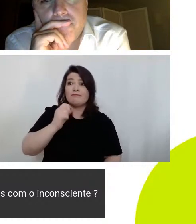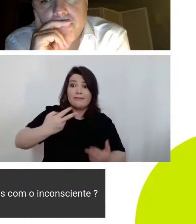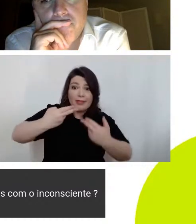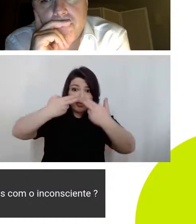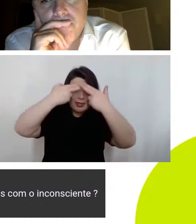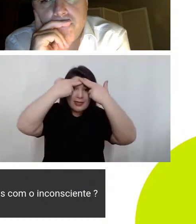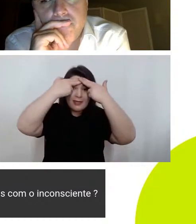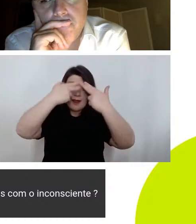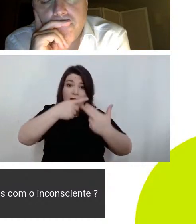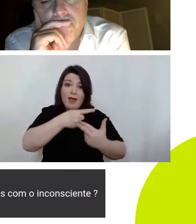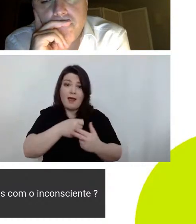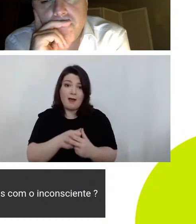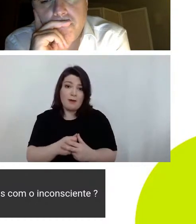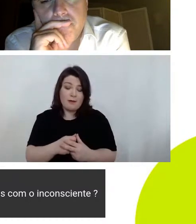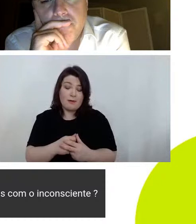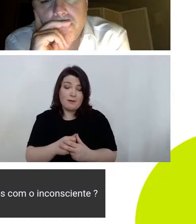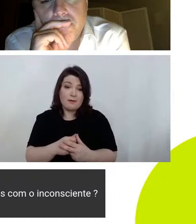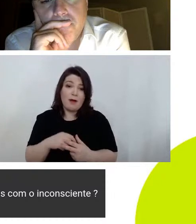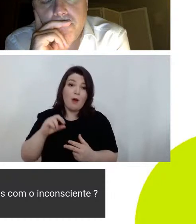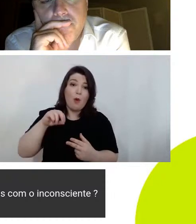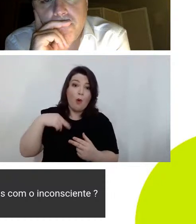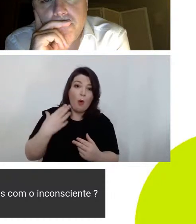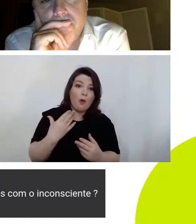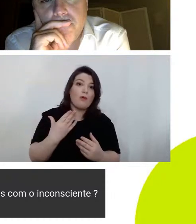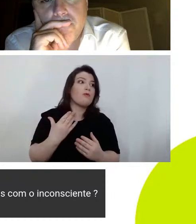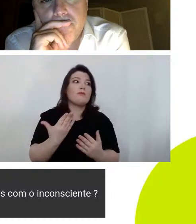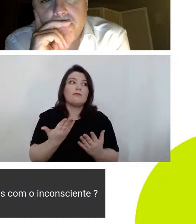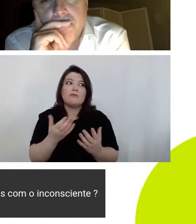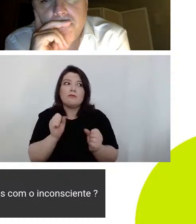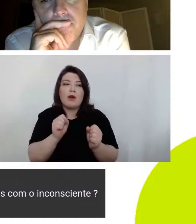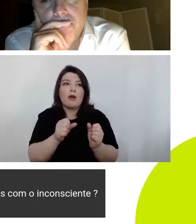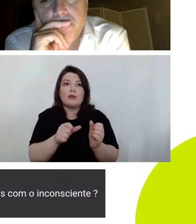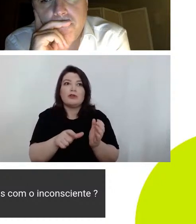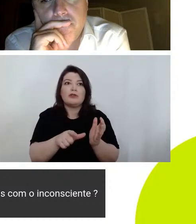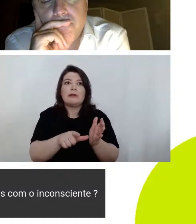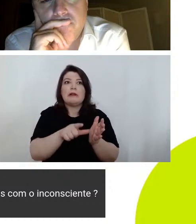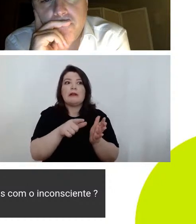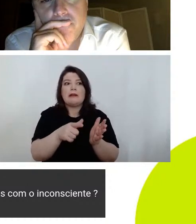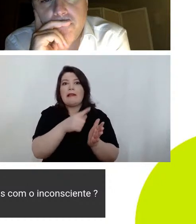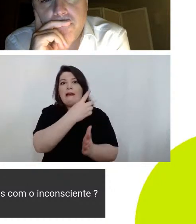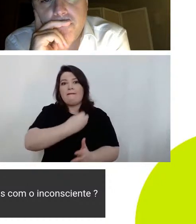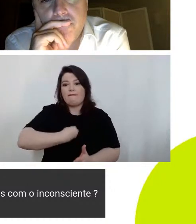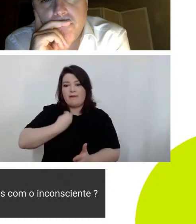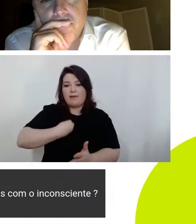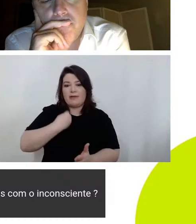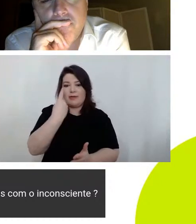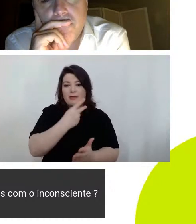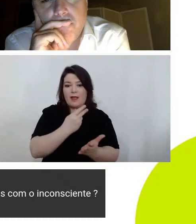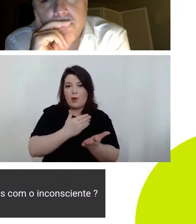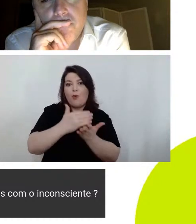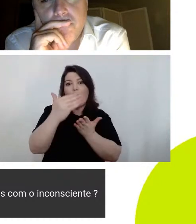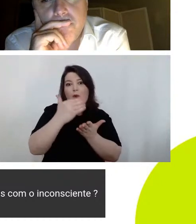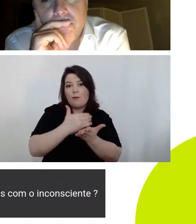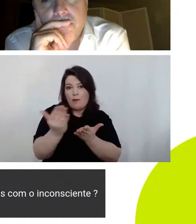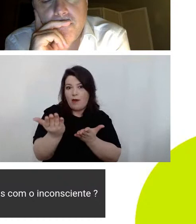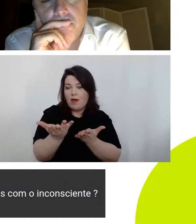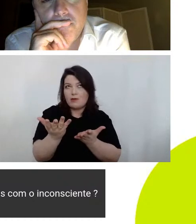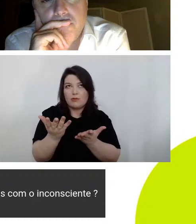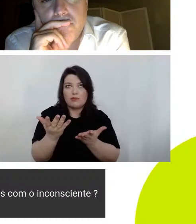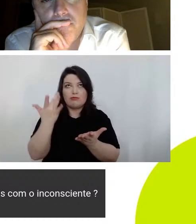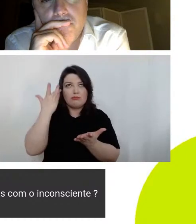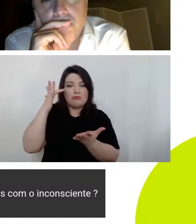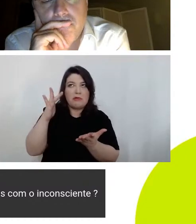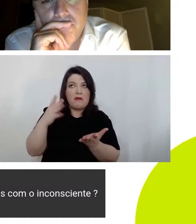o excesso que pode ter ocorrido no início da vida sabe-se lá onde mas isso é que a